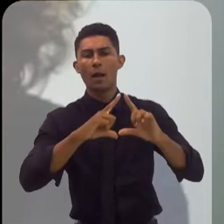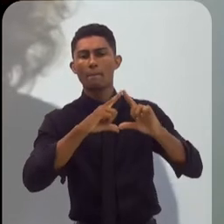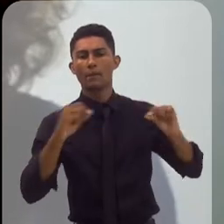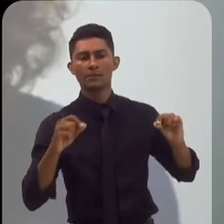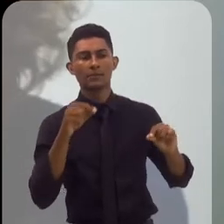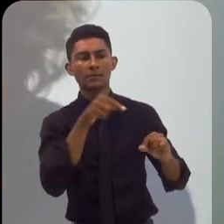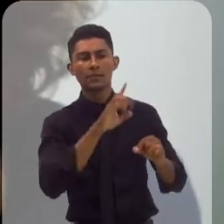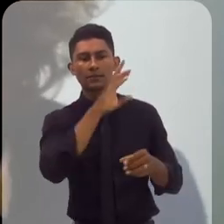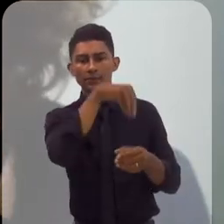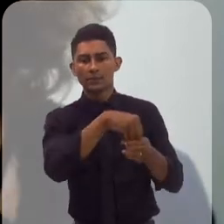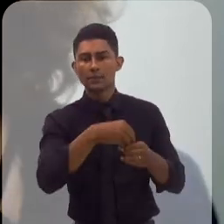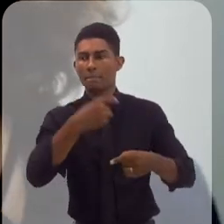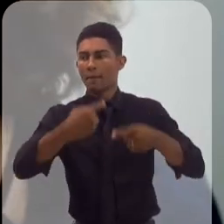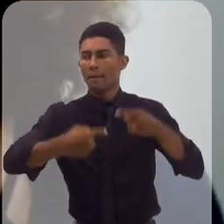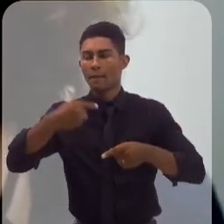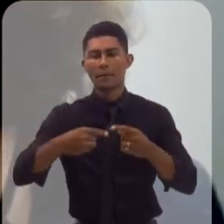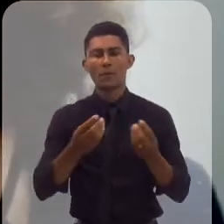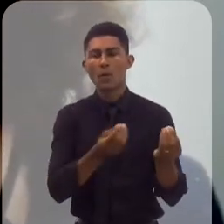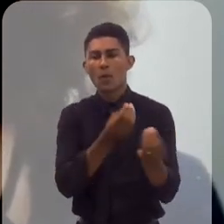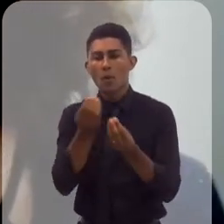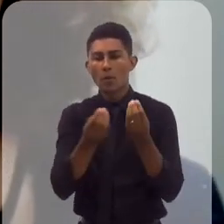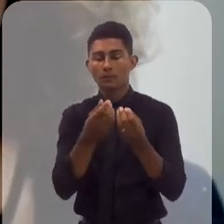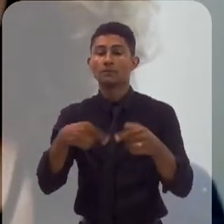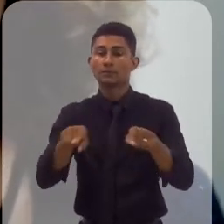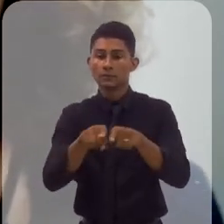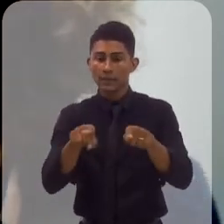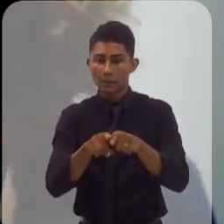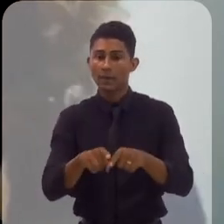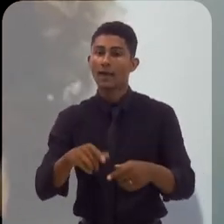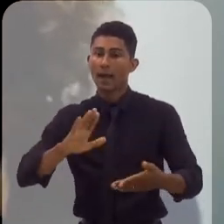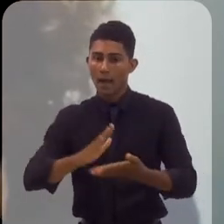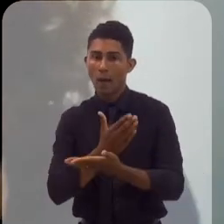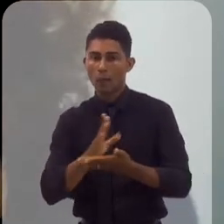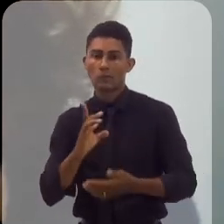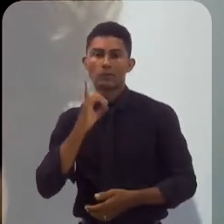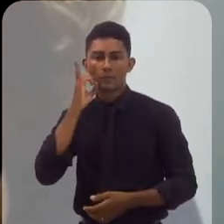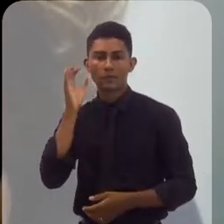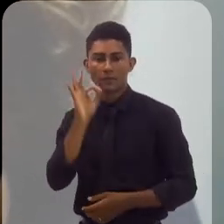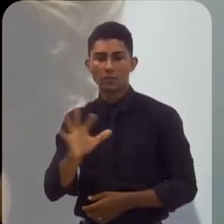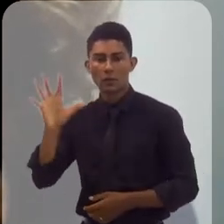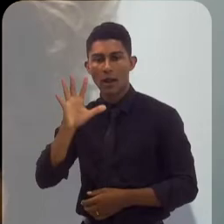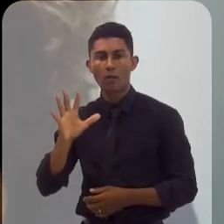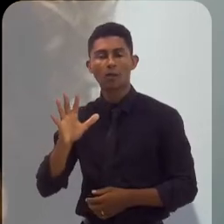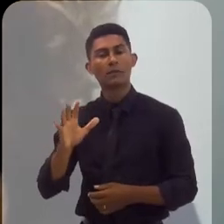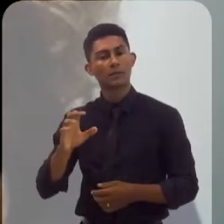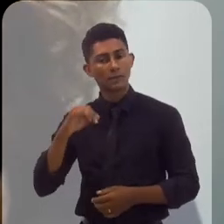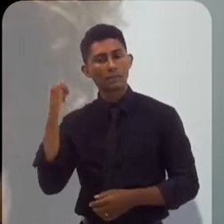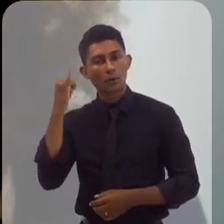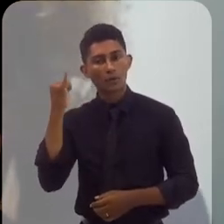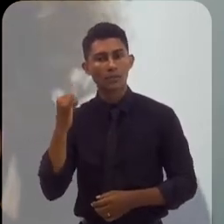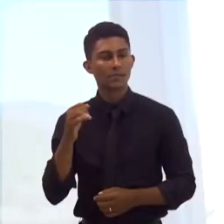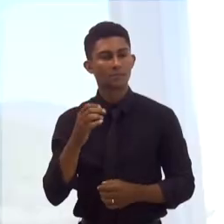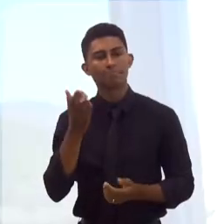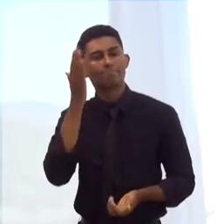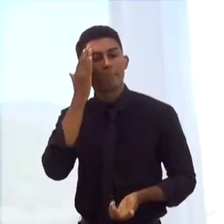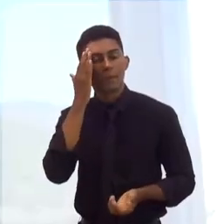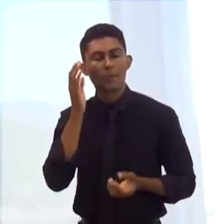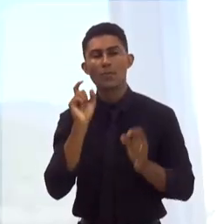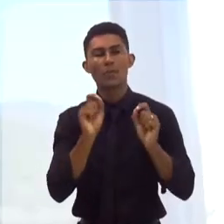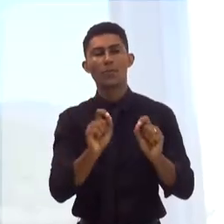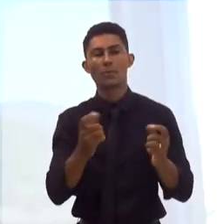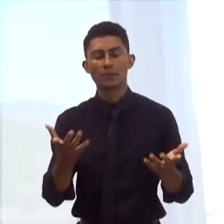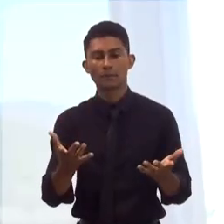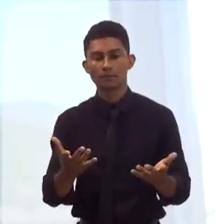ações também que a própria bancada federal do Estado do Rio Janeiro também pode se engajar para poder se envolver nessa temática, puxando aí